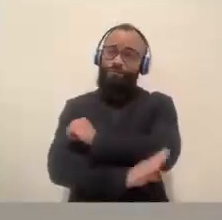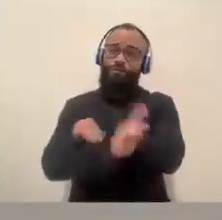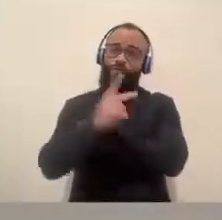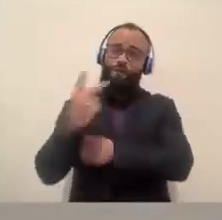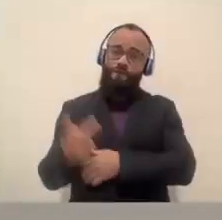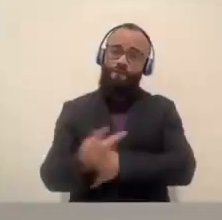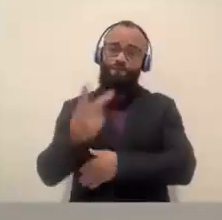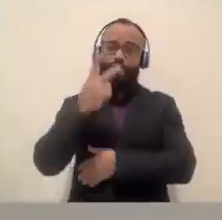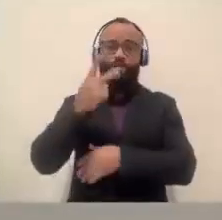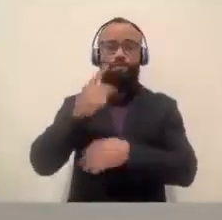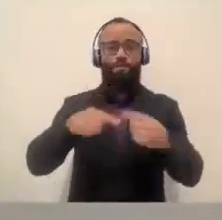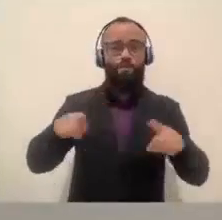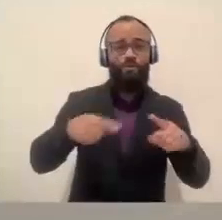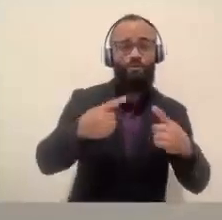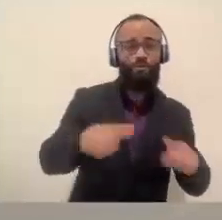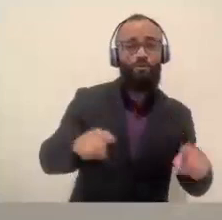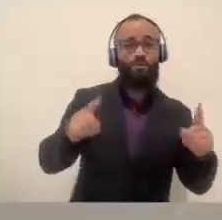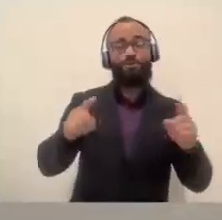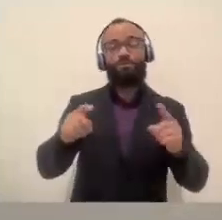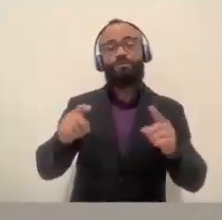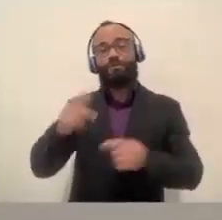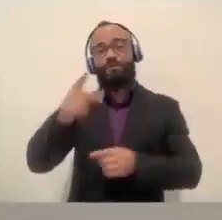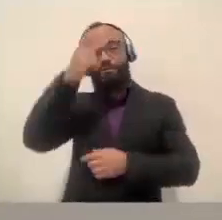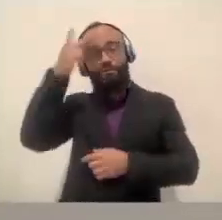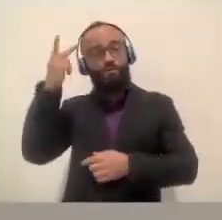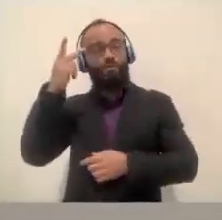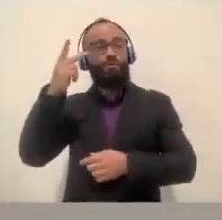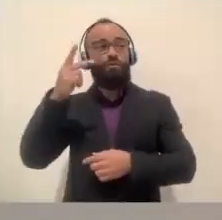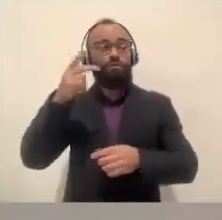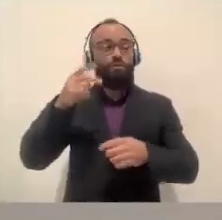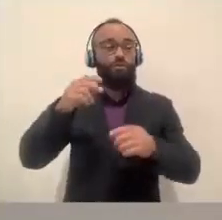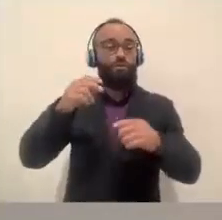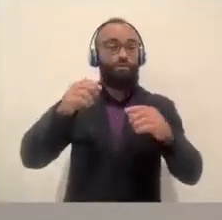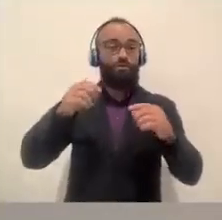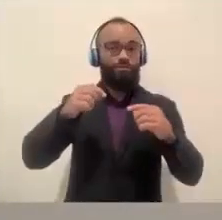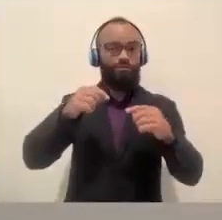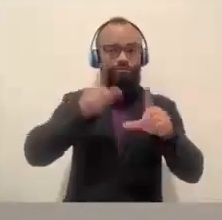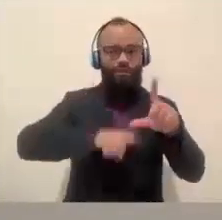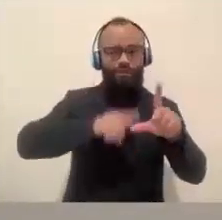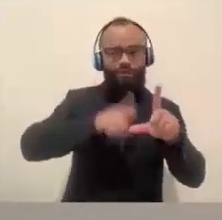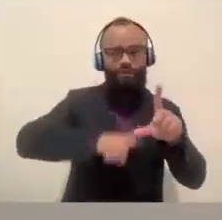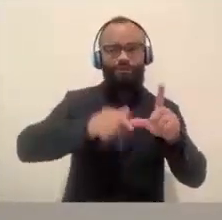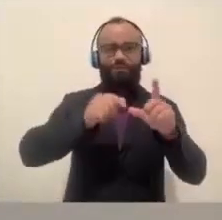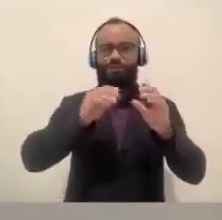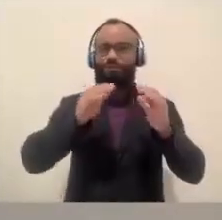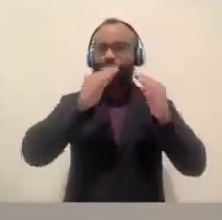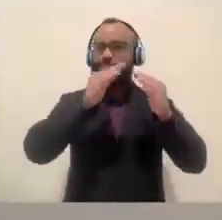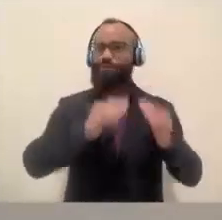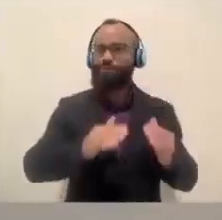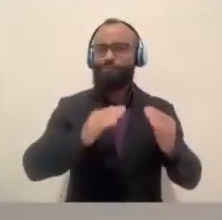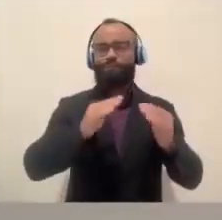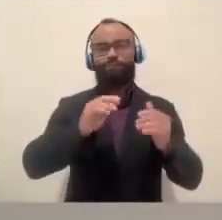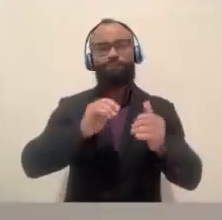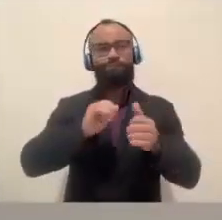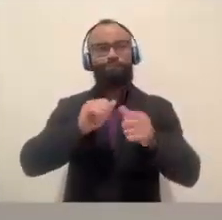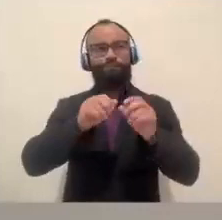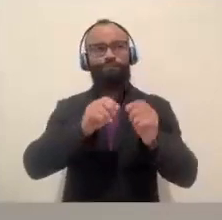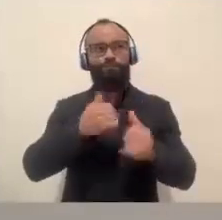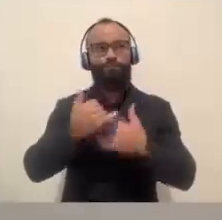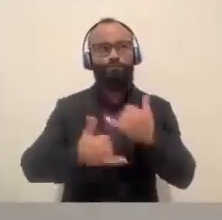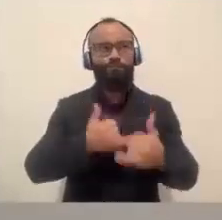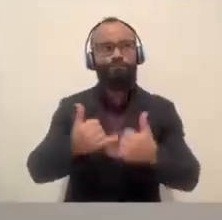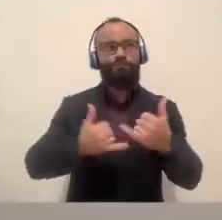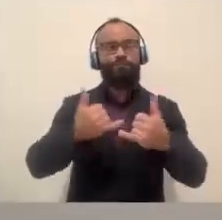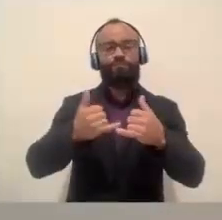músicos, o pessoal da academia de letras, os escritores, os gincaneiros, porque acontecia a gincana escolar